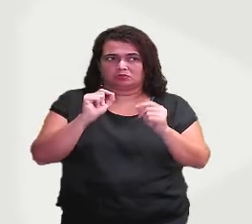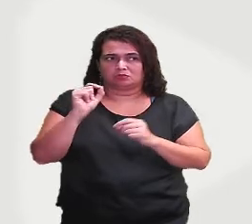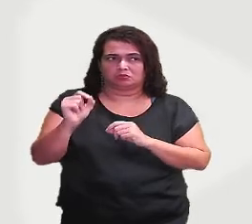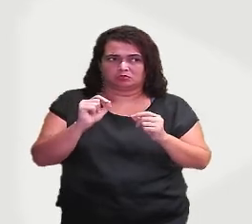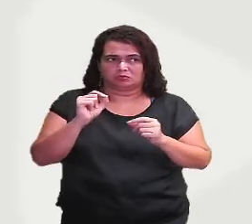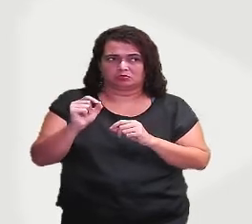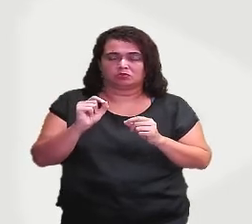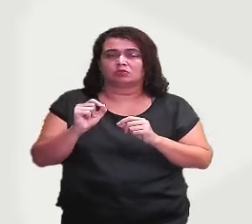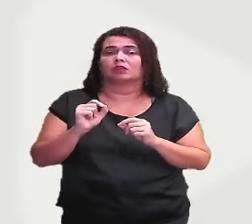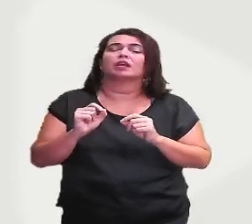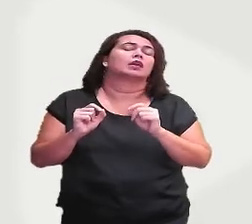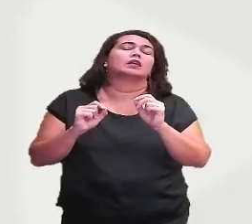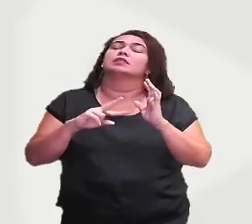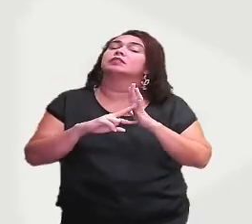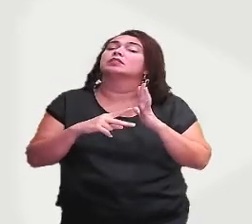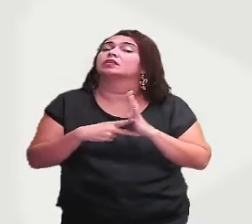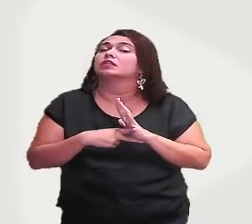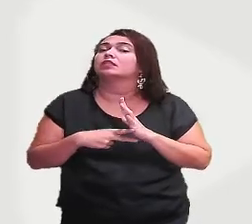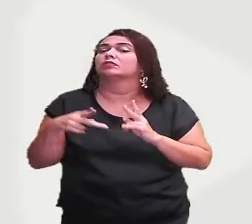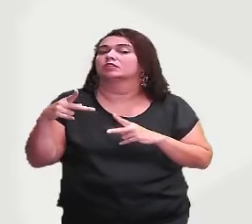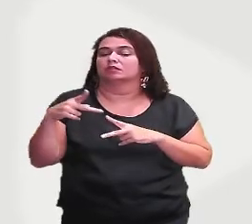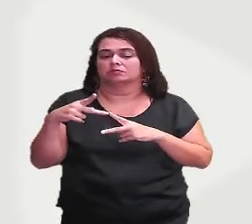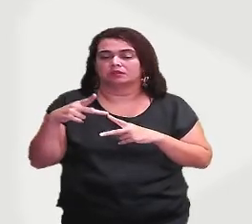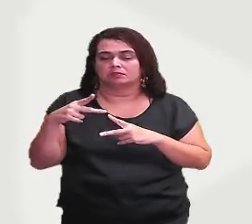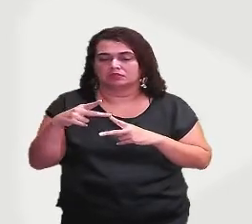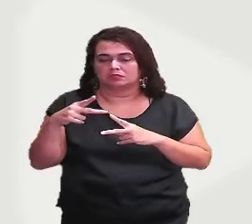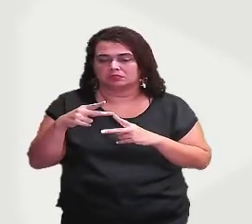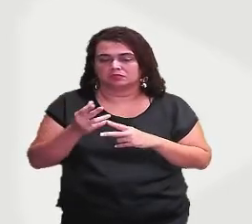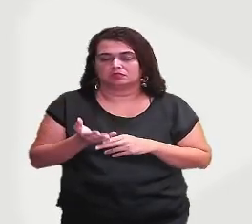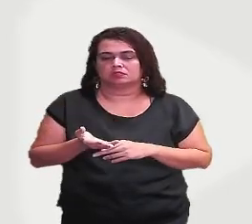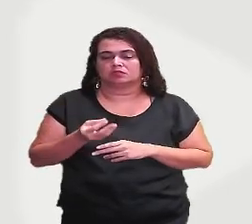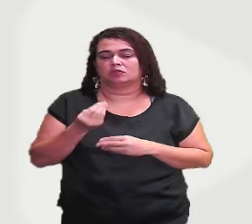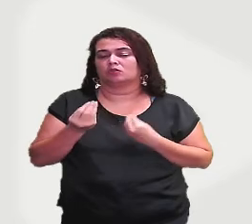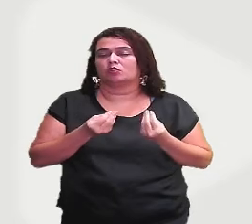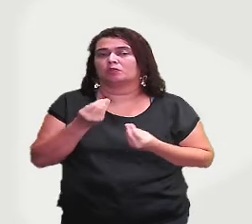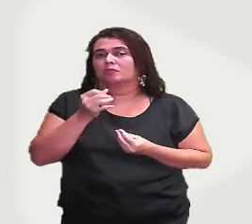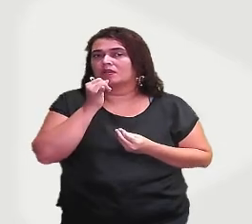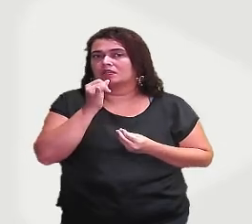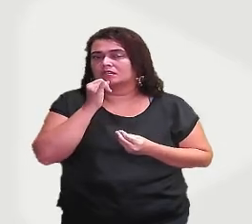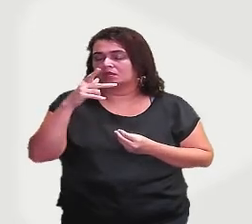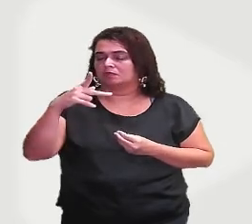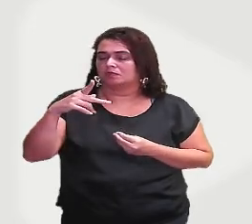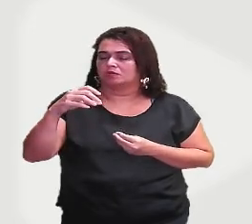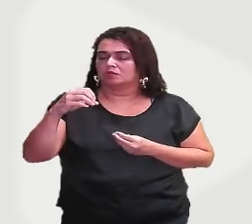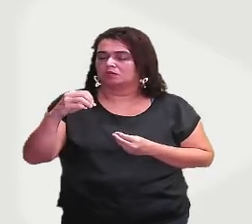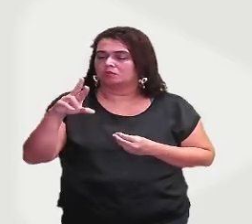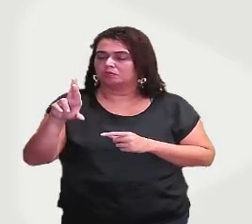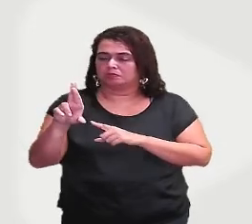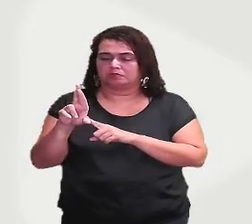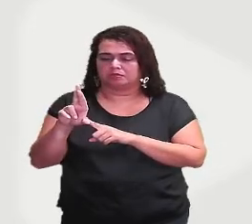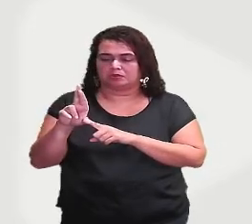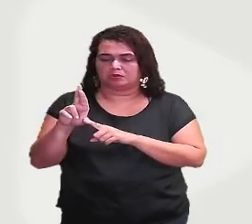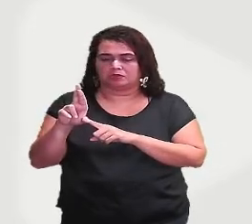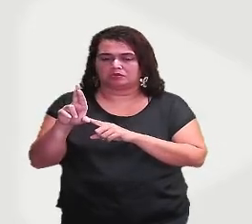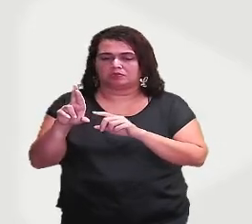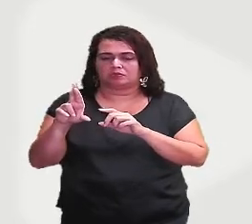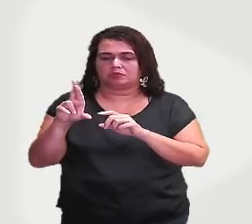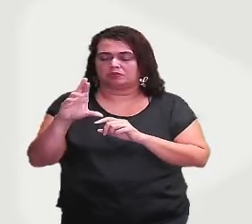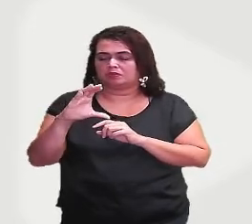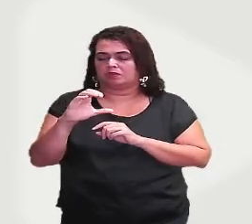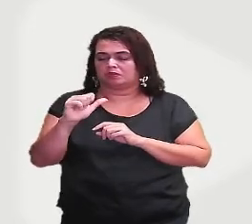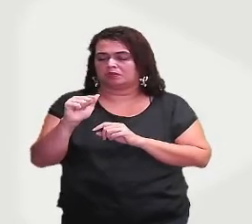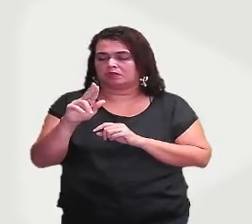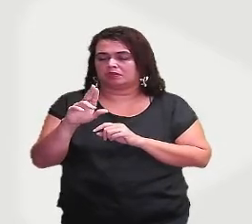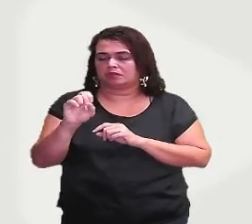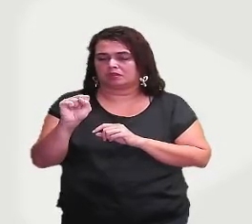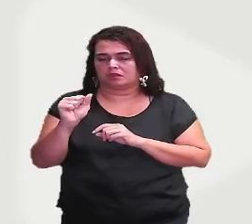com esse valor de preposição. Então, por causa de, três palavrinhas, ao lado de, em